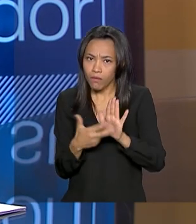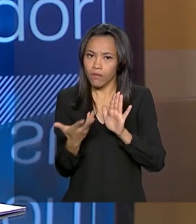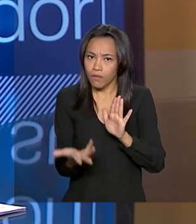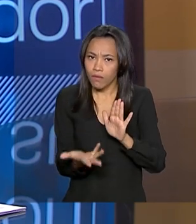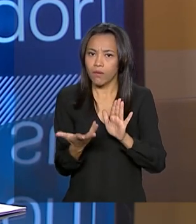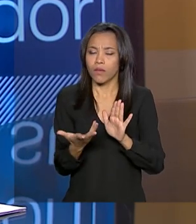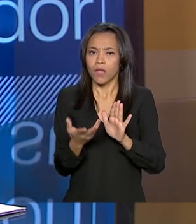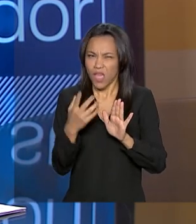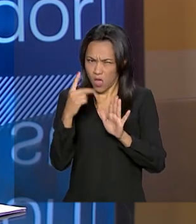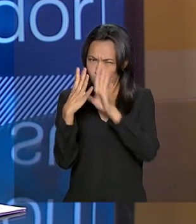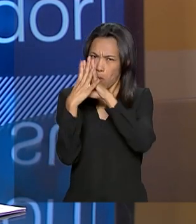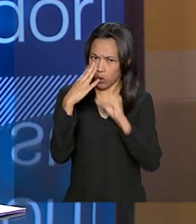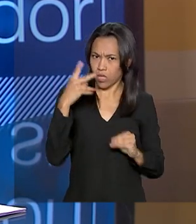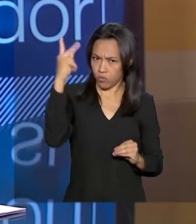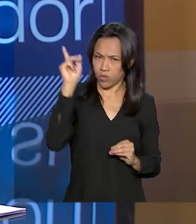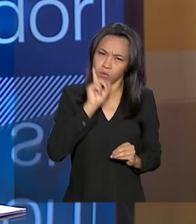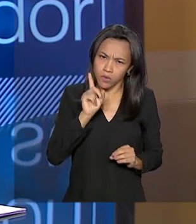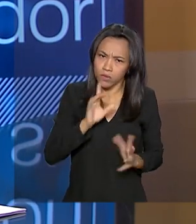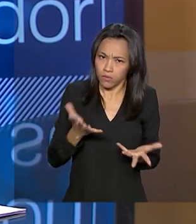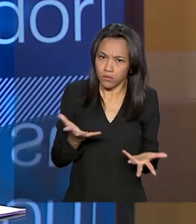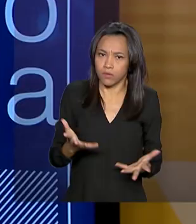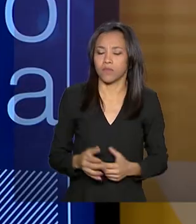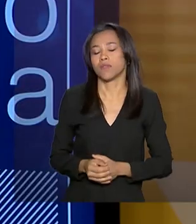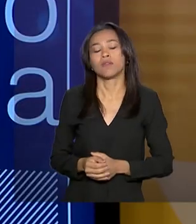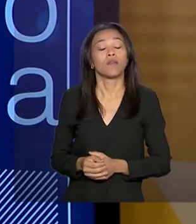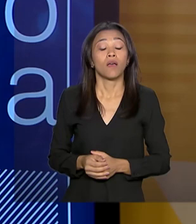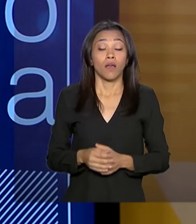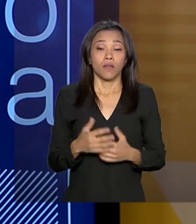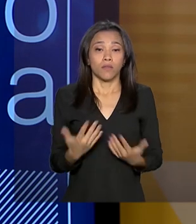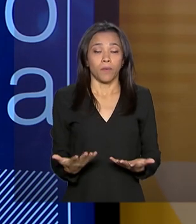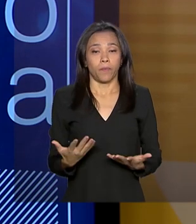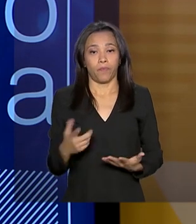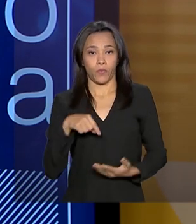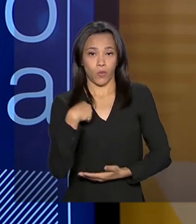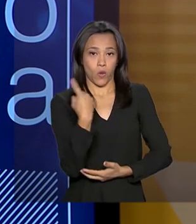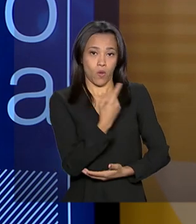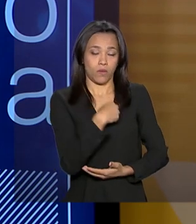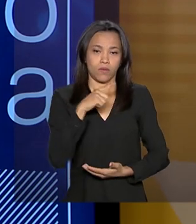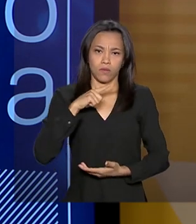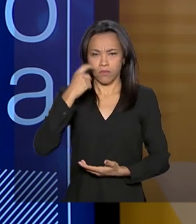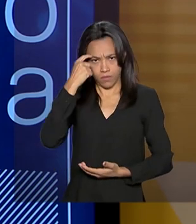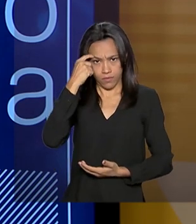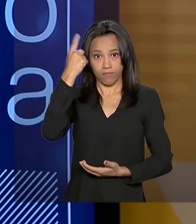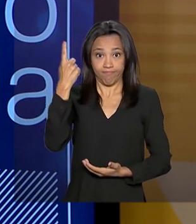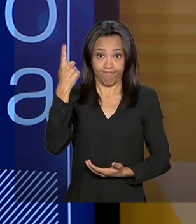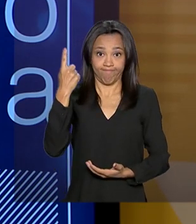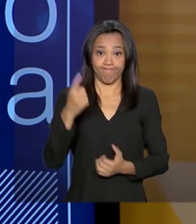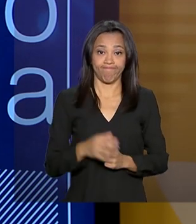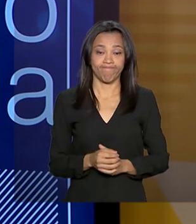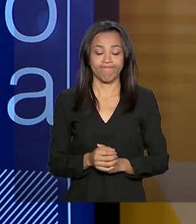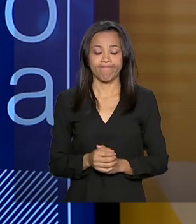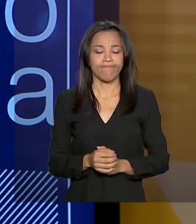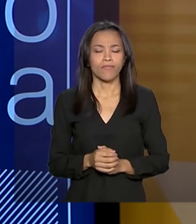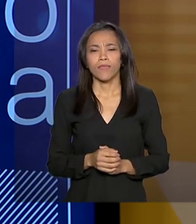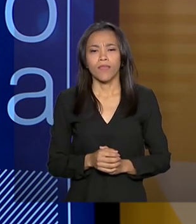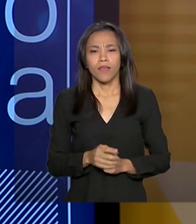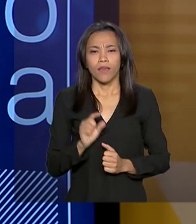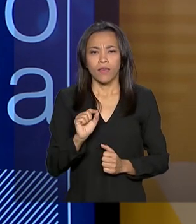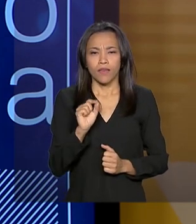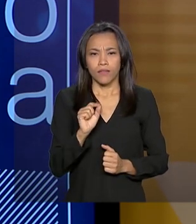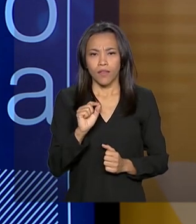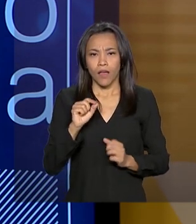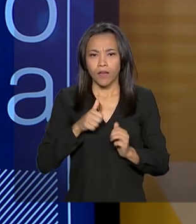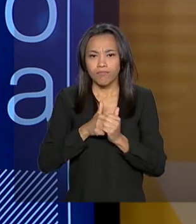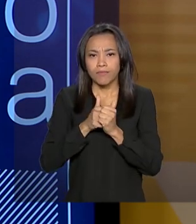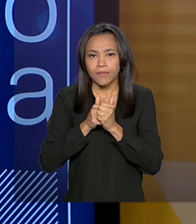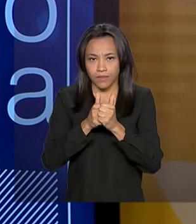um modelo? Bom, nós temos essa ideia que está alinhada com esse